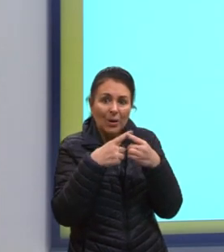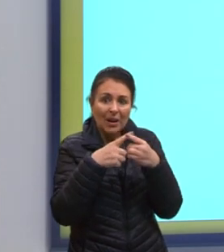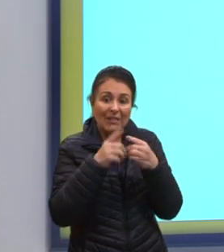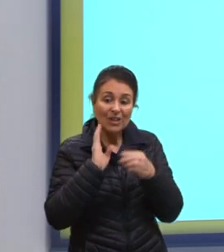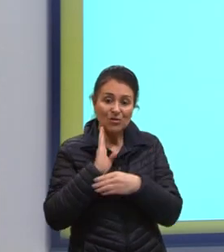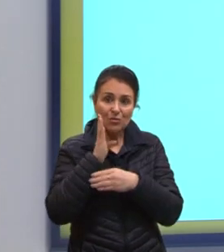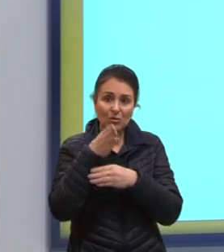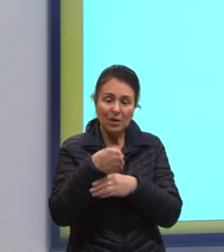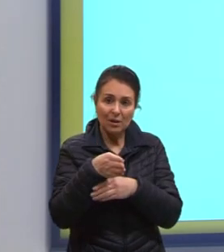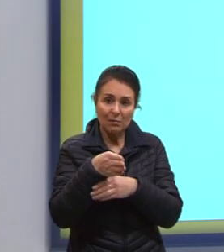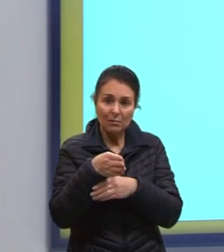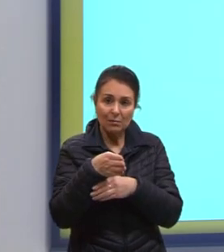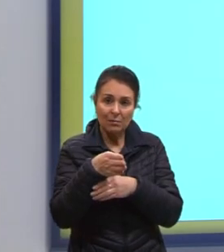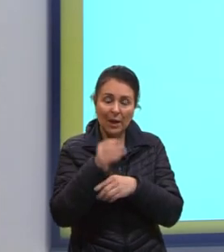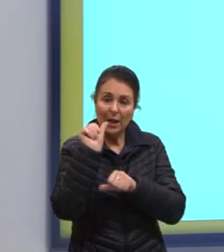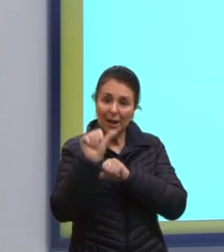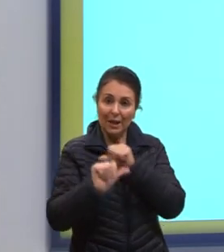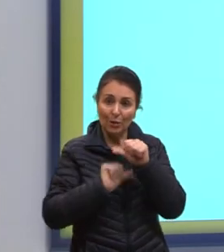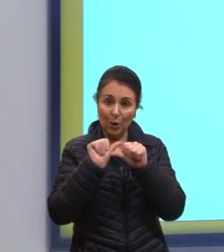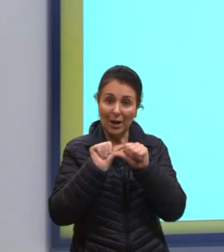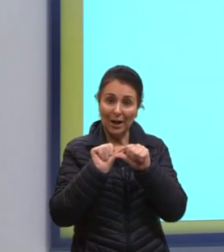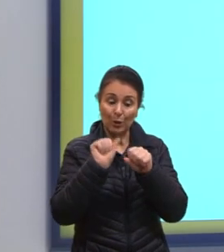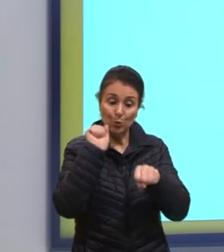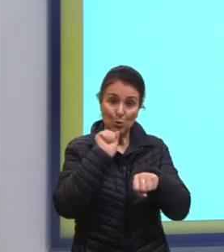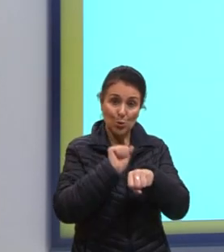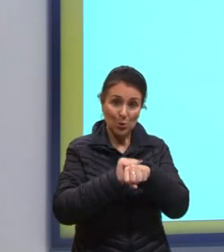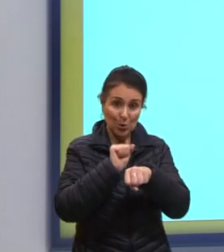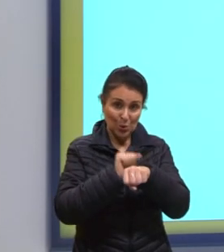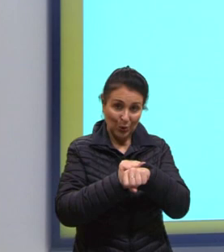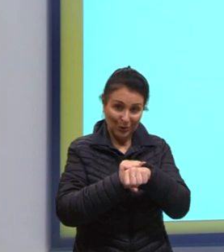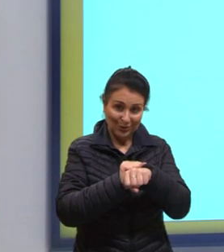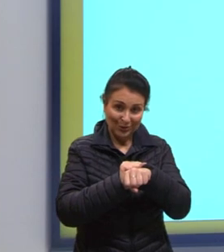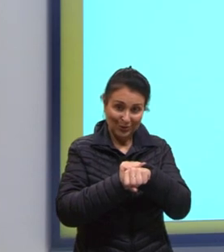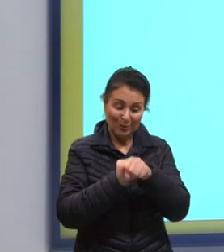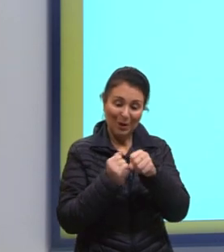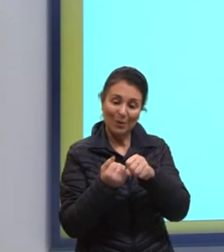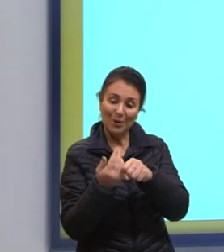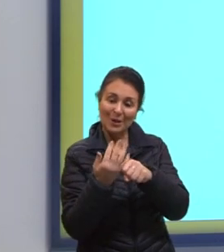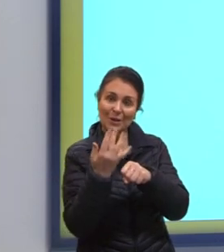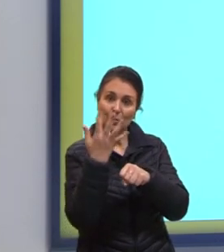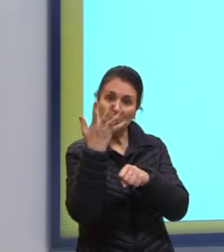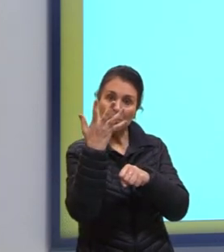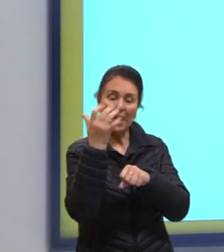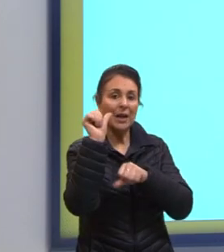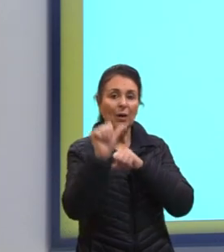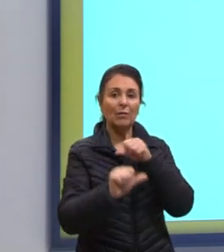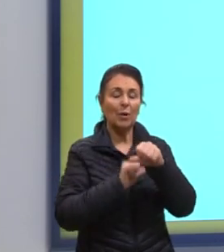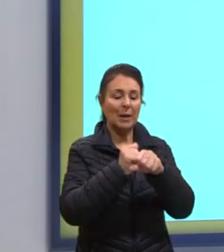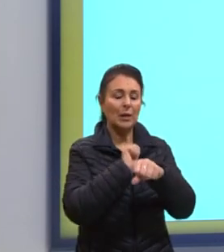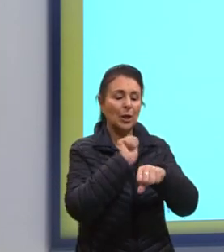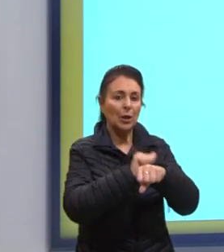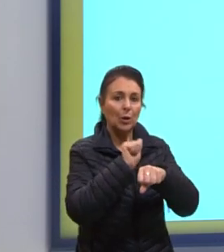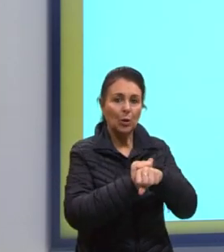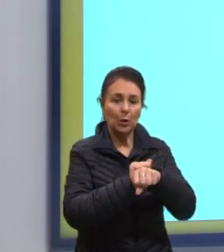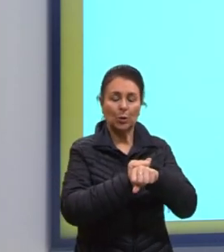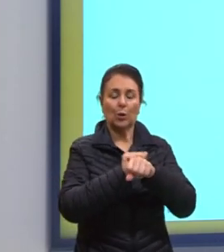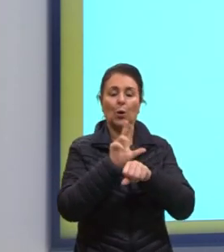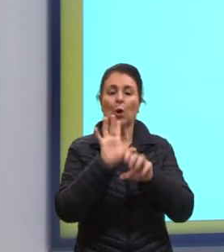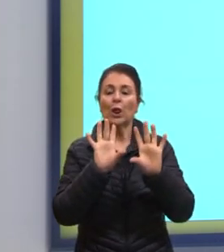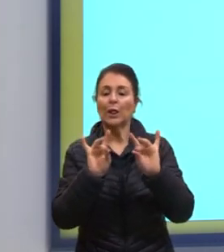do estado sólido para o gasoso. Então, ela não chega no líquido para depois passar para o gasoso.